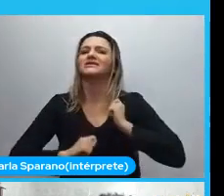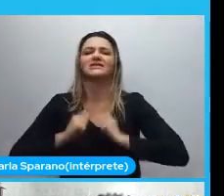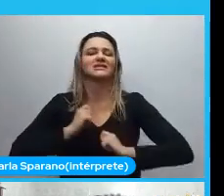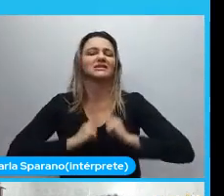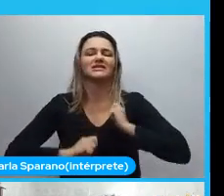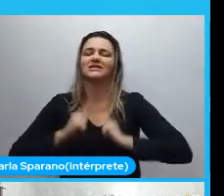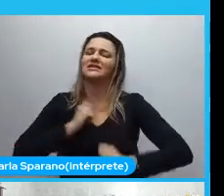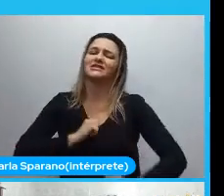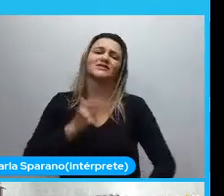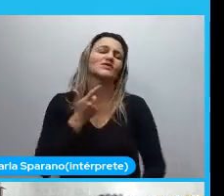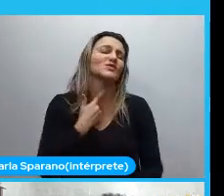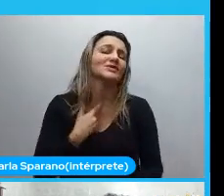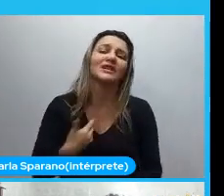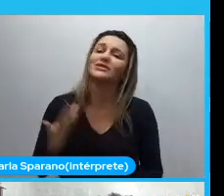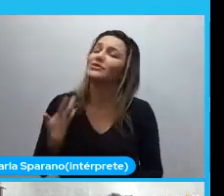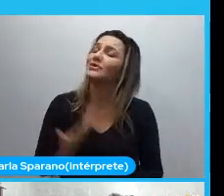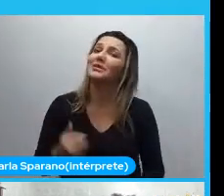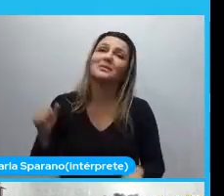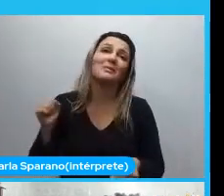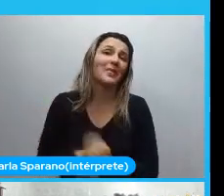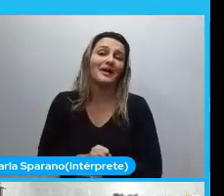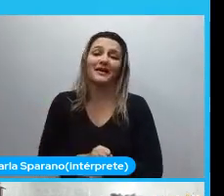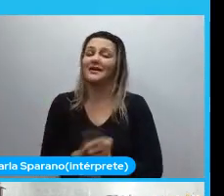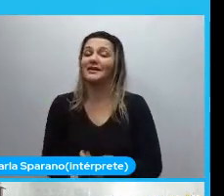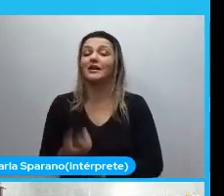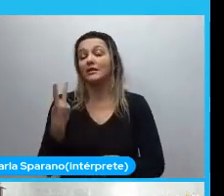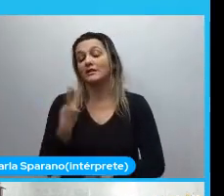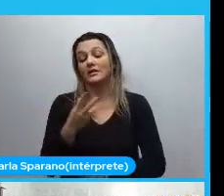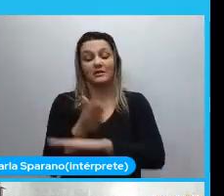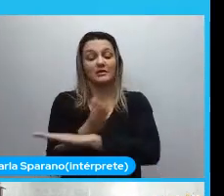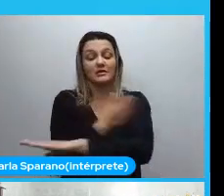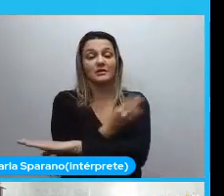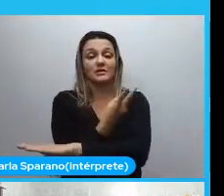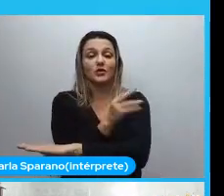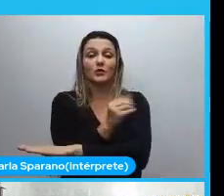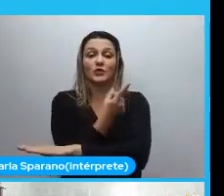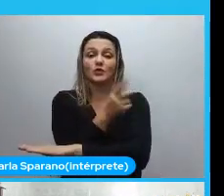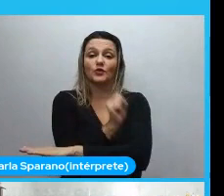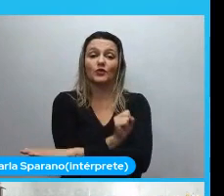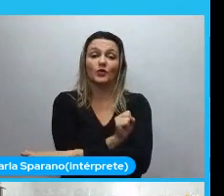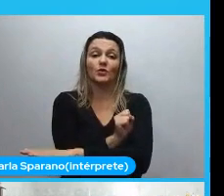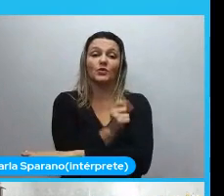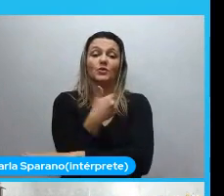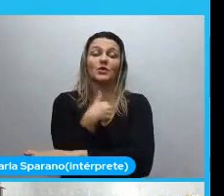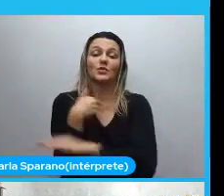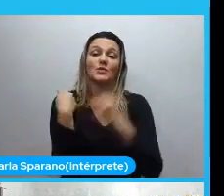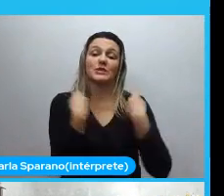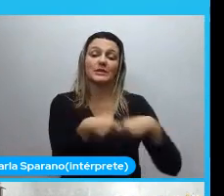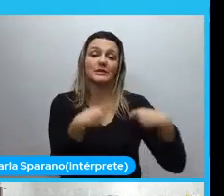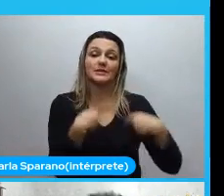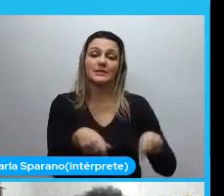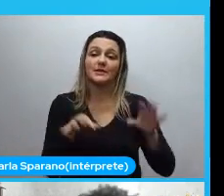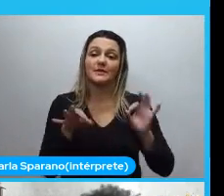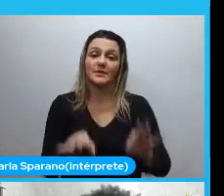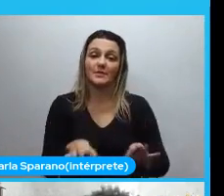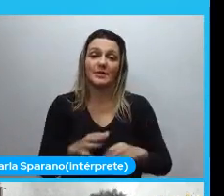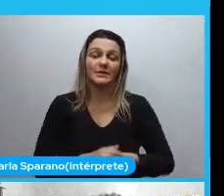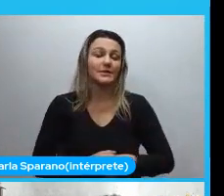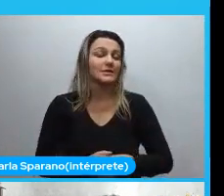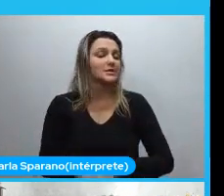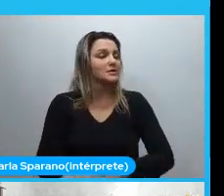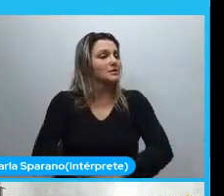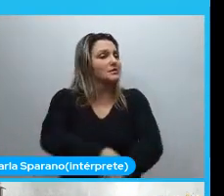qualquer coisa que fizesse com que aquilo parasse. E aí em 2018 foi um ano que eu precisei reunir as forças que eu não tinha.